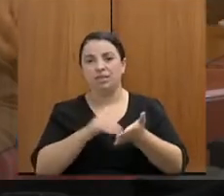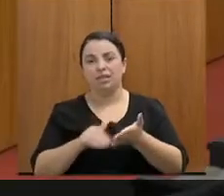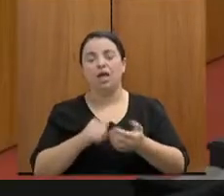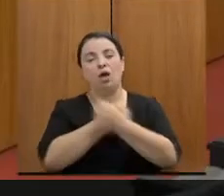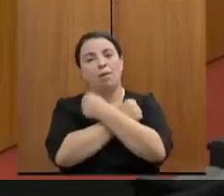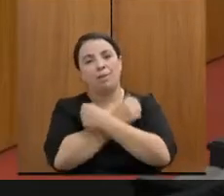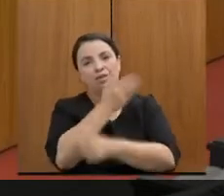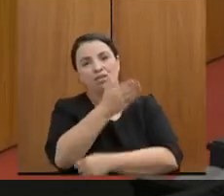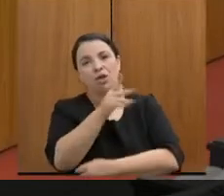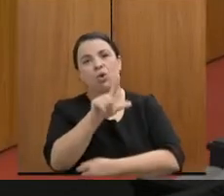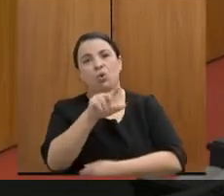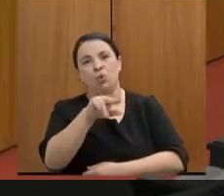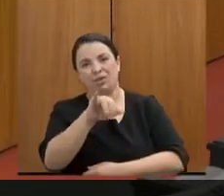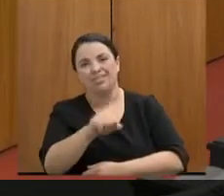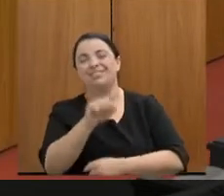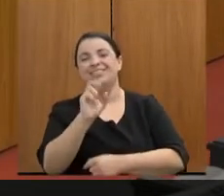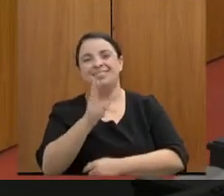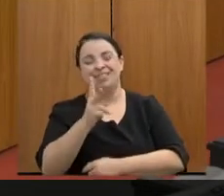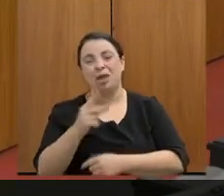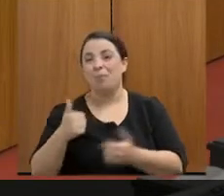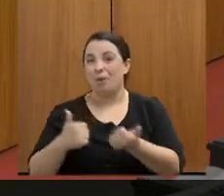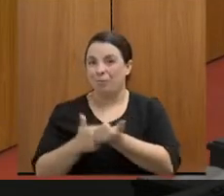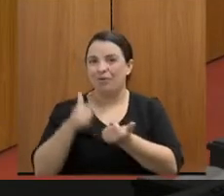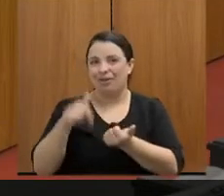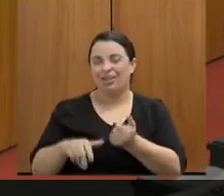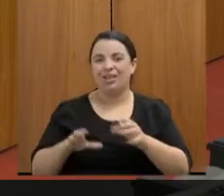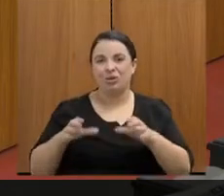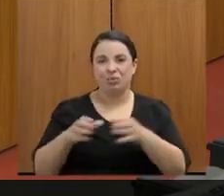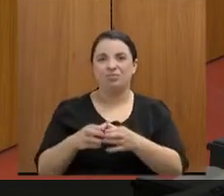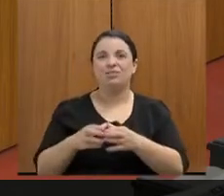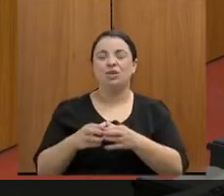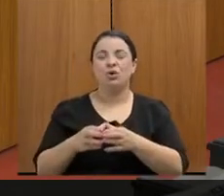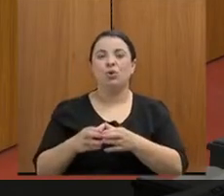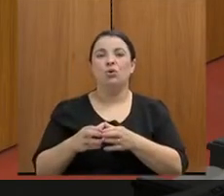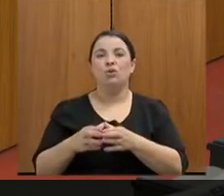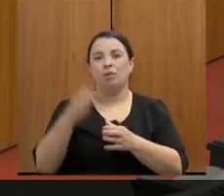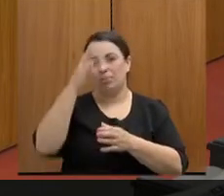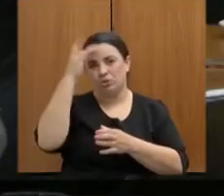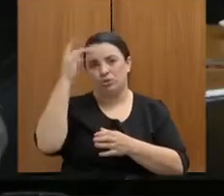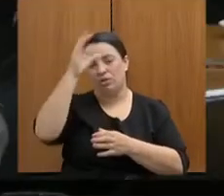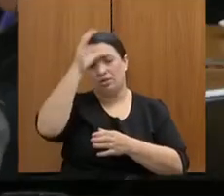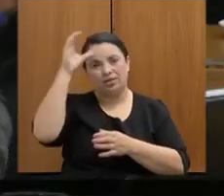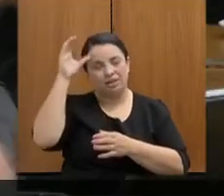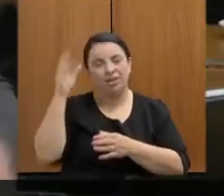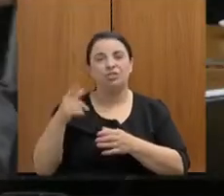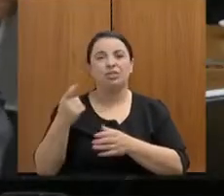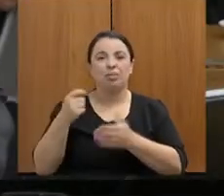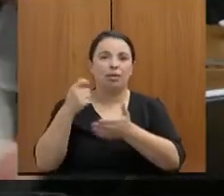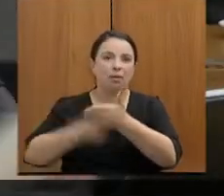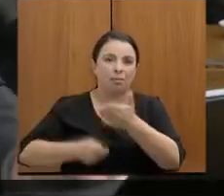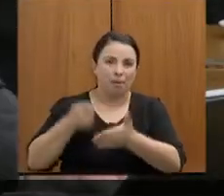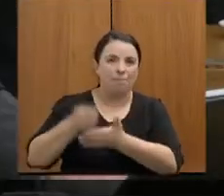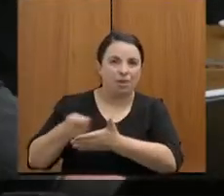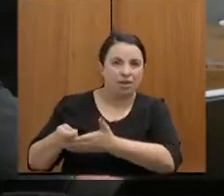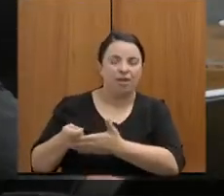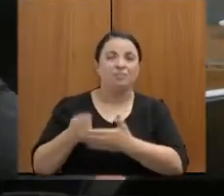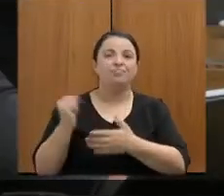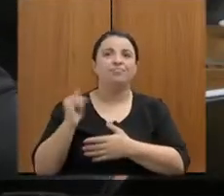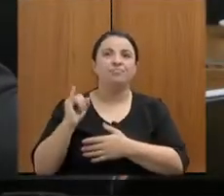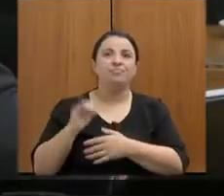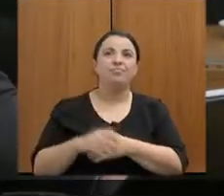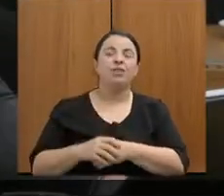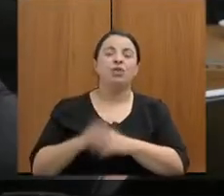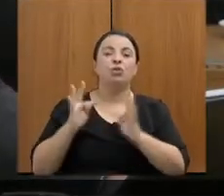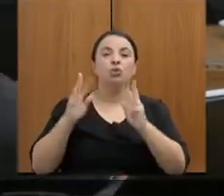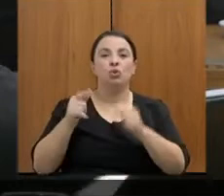Luiz Cláudio, que está sempre dando um apoio para a gente na Comissão do Consumidor e Contribuinte. Também agradeço aqui todos os deputados